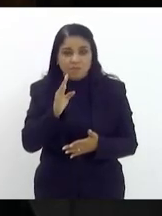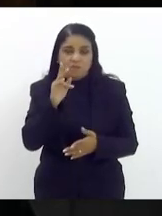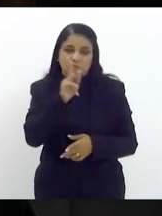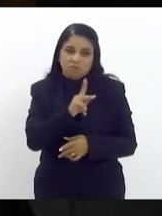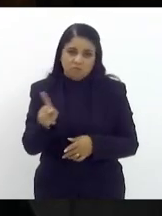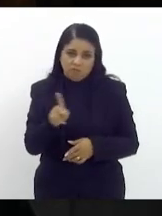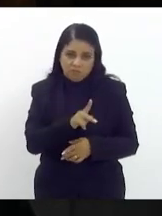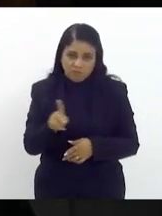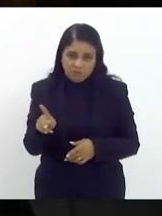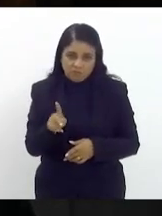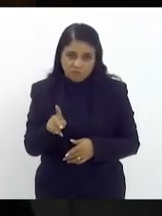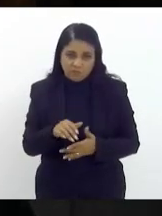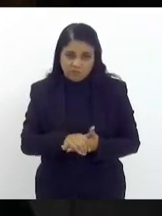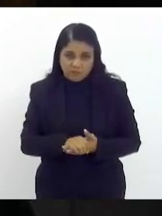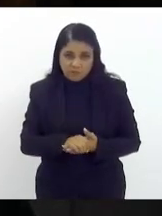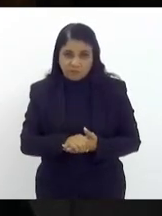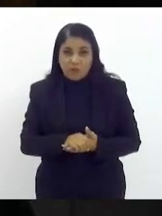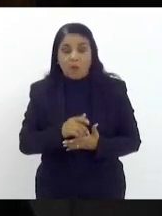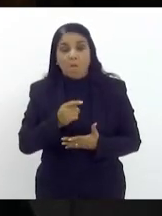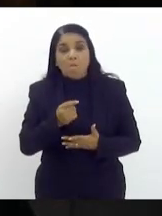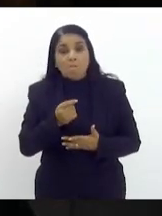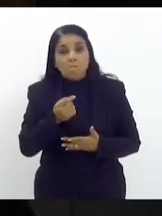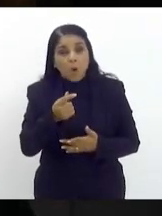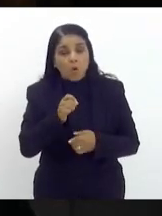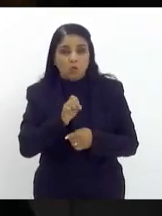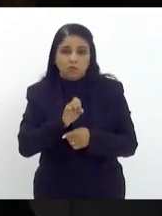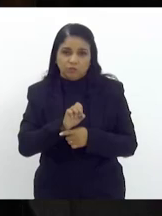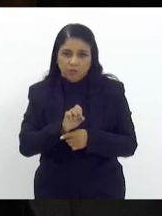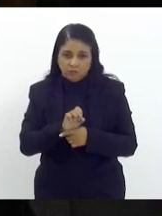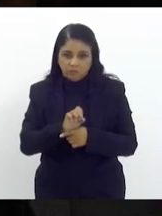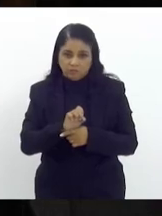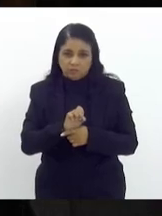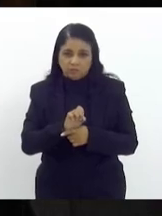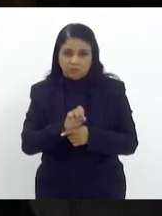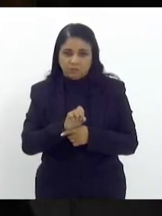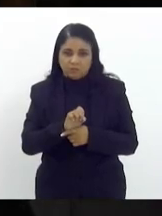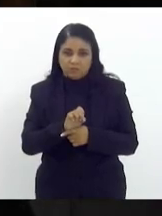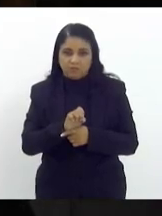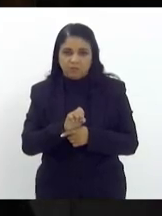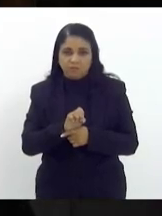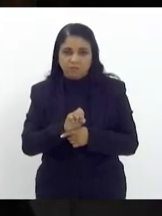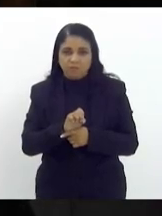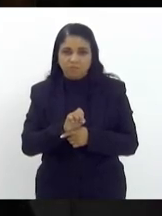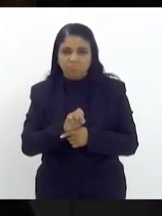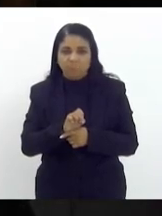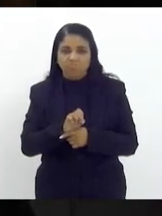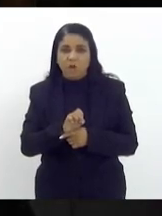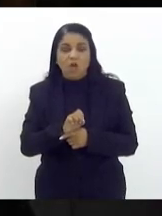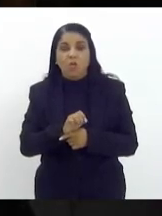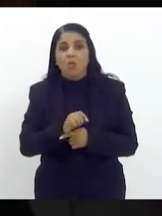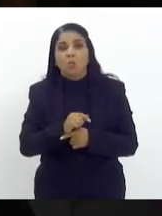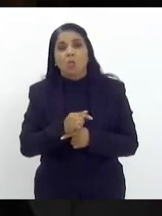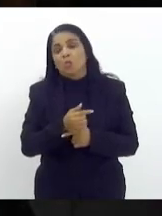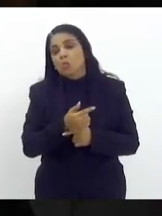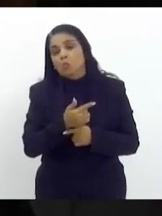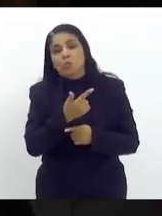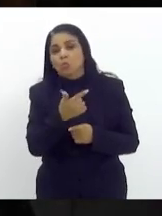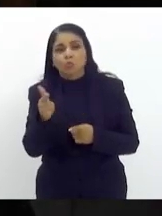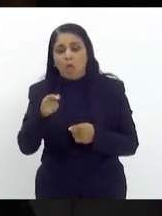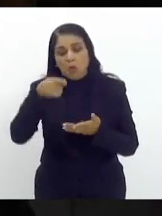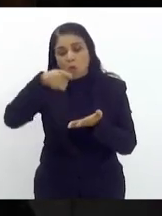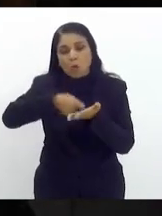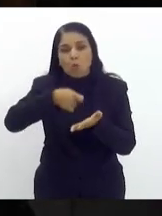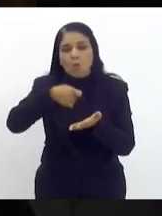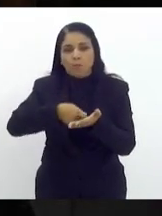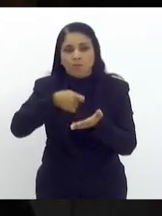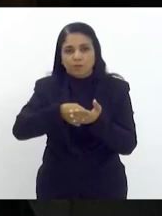é um dos poucos estados que vinha descumprindo o piso nacional do